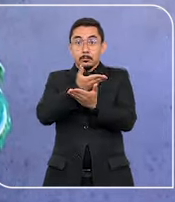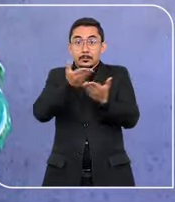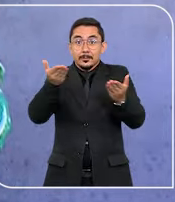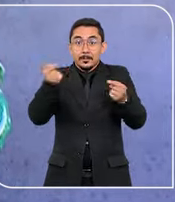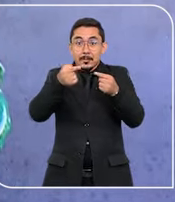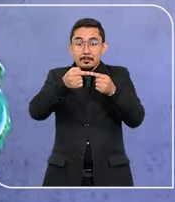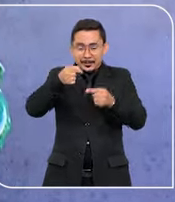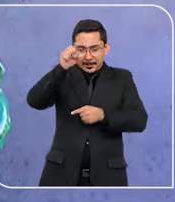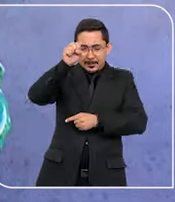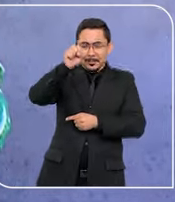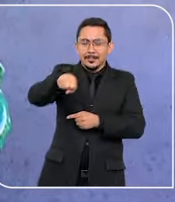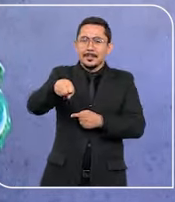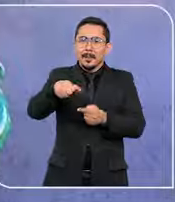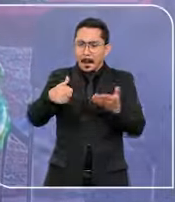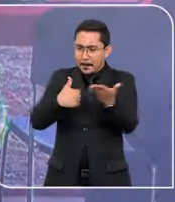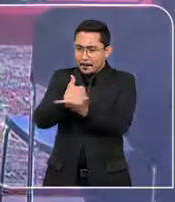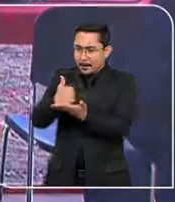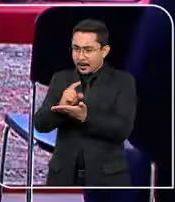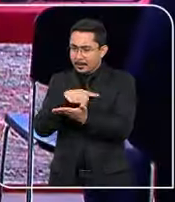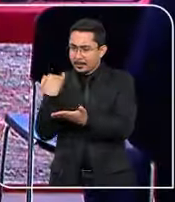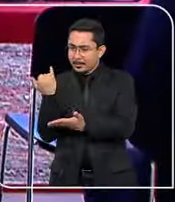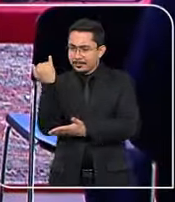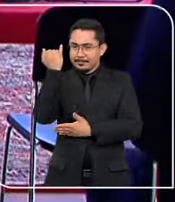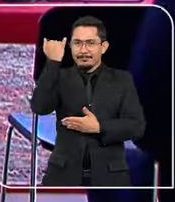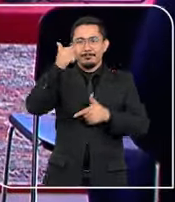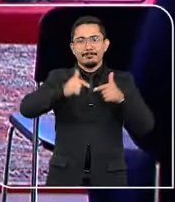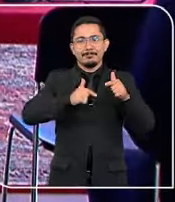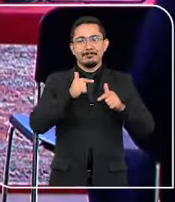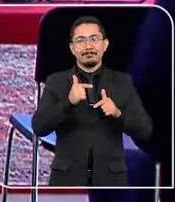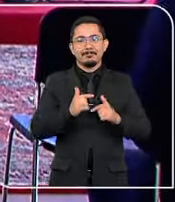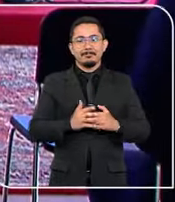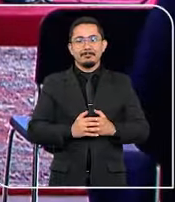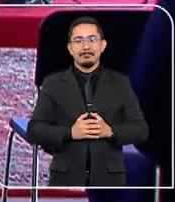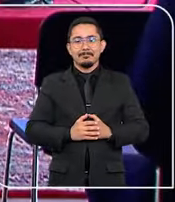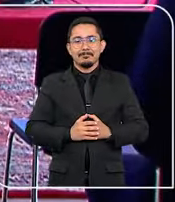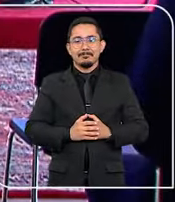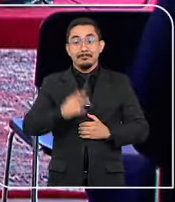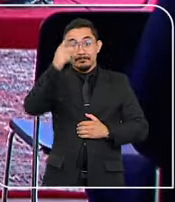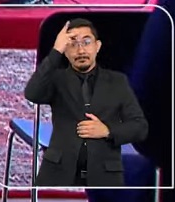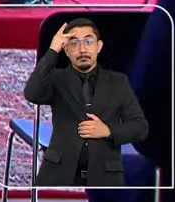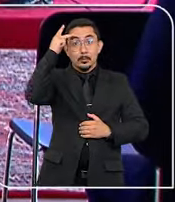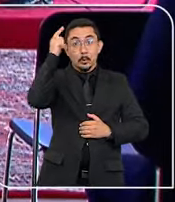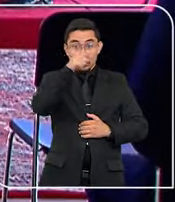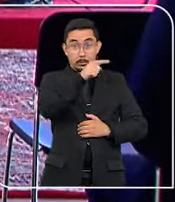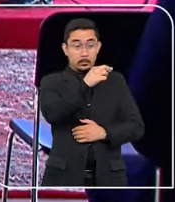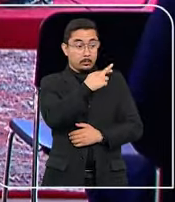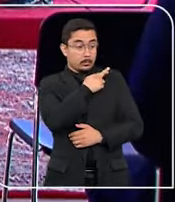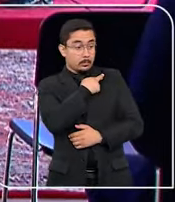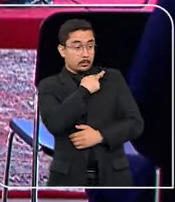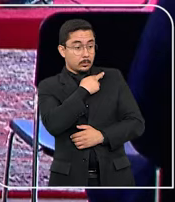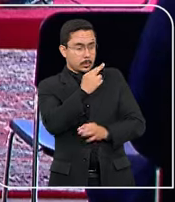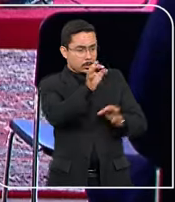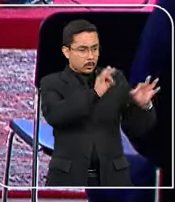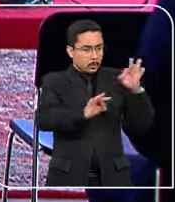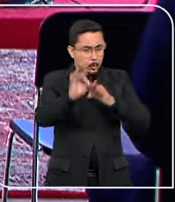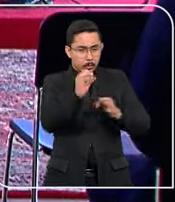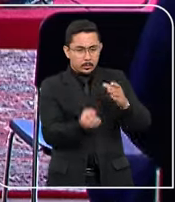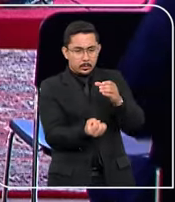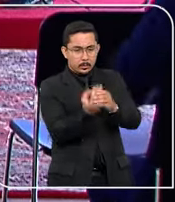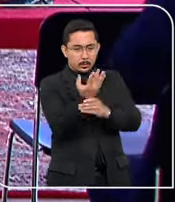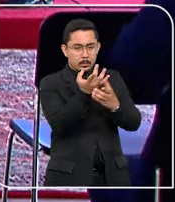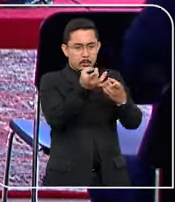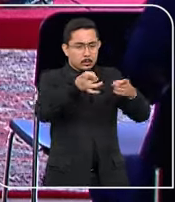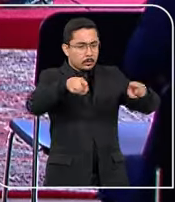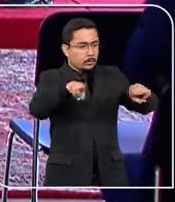sem dúvida, a essência do nosso trabalho. A pessoa que foi responsável pela